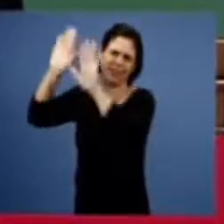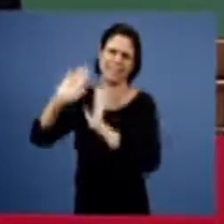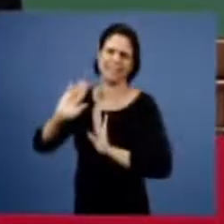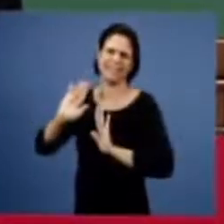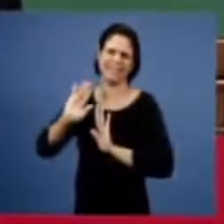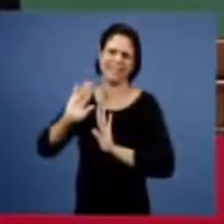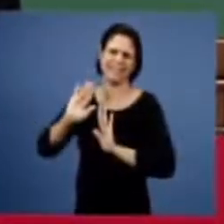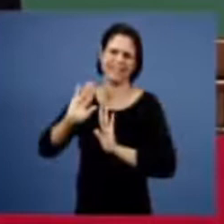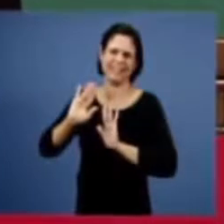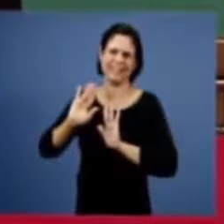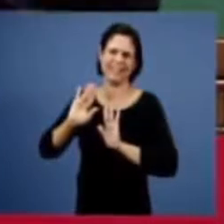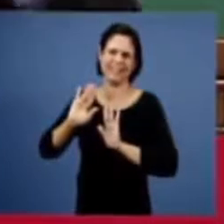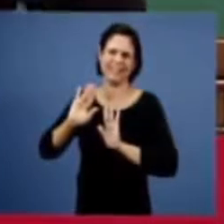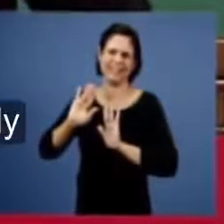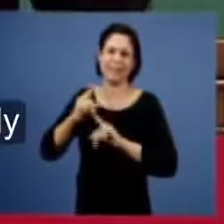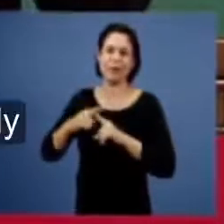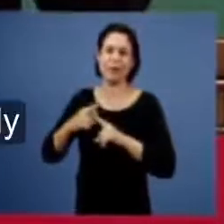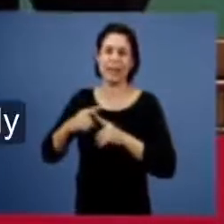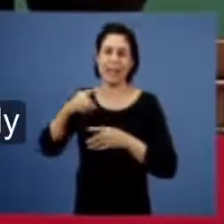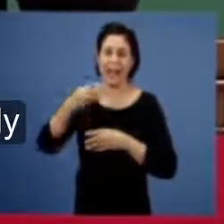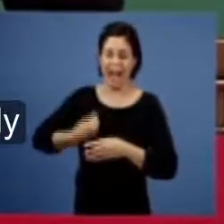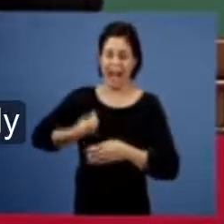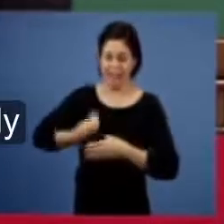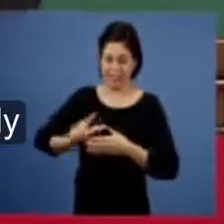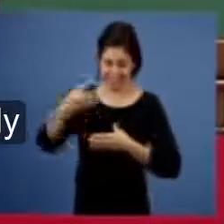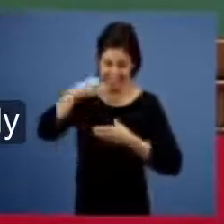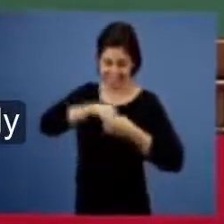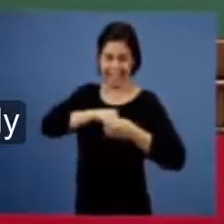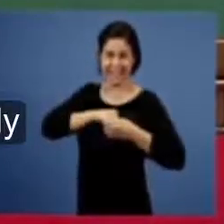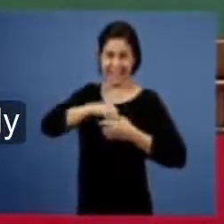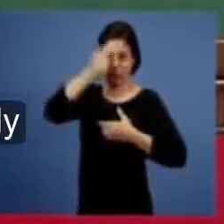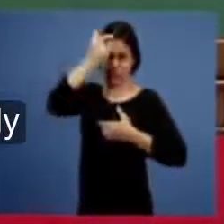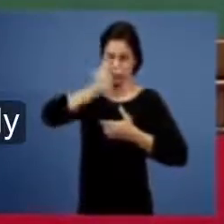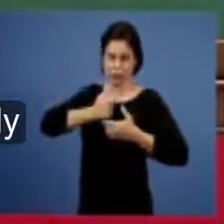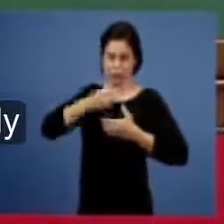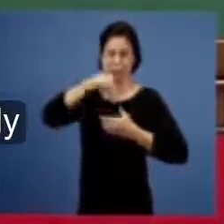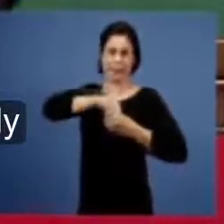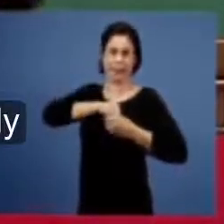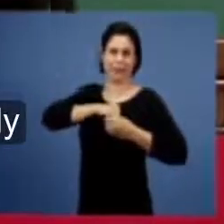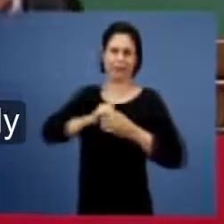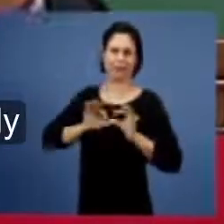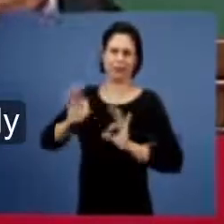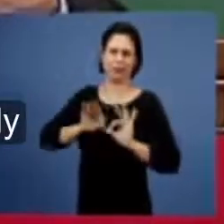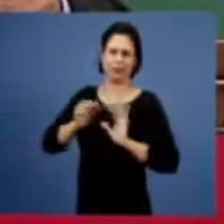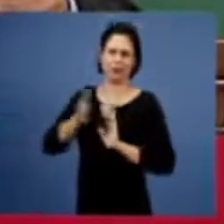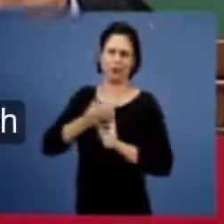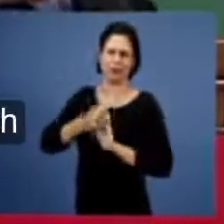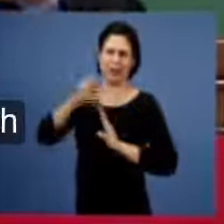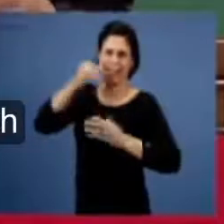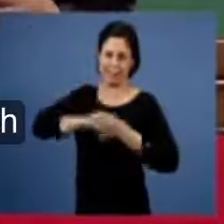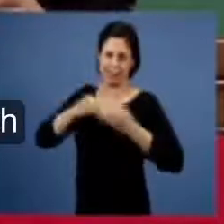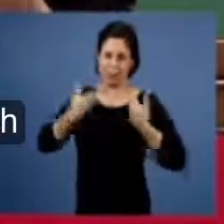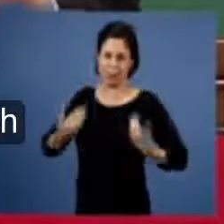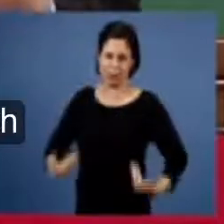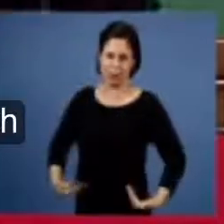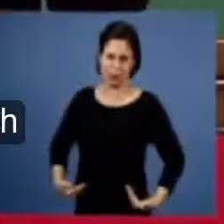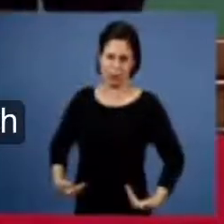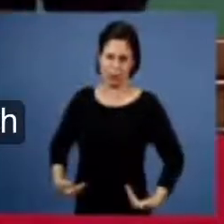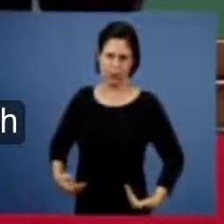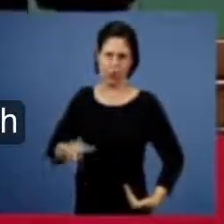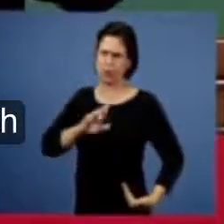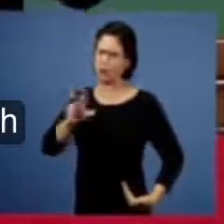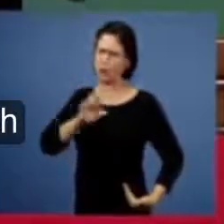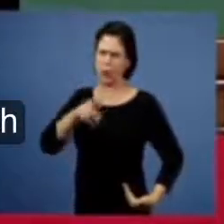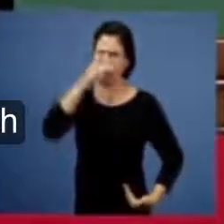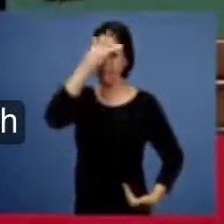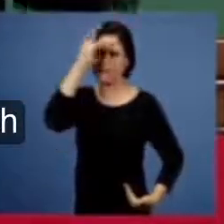está dentro da pessoa dentro do projeto dentro do corpo não é alguém que